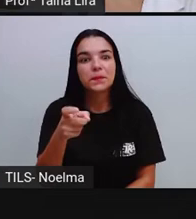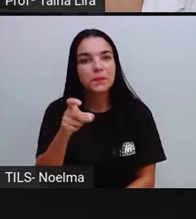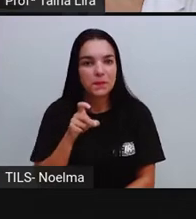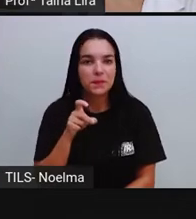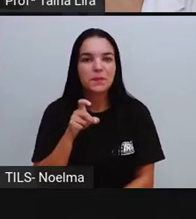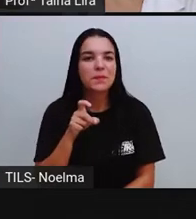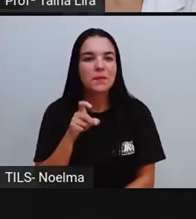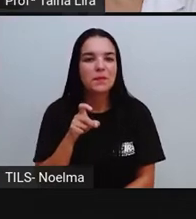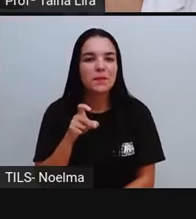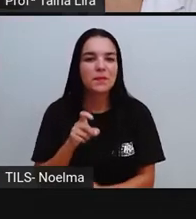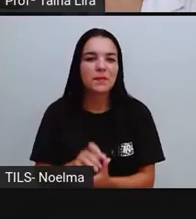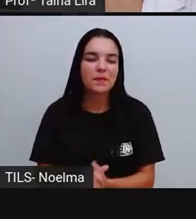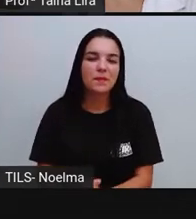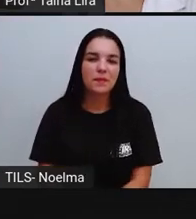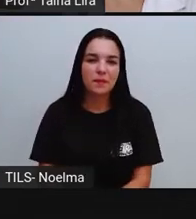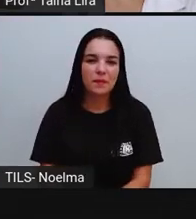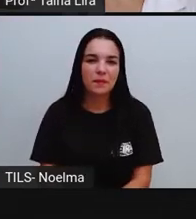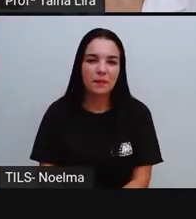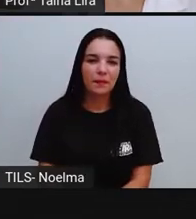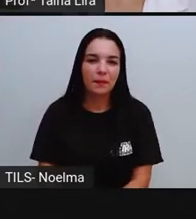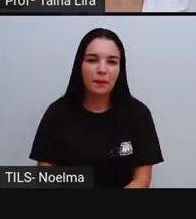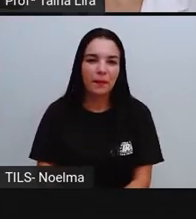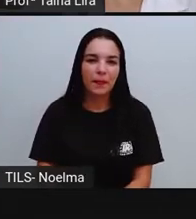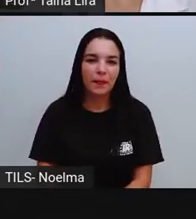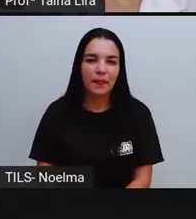Escritas com CH, H,